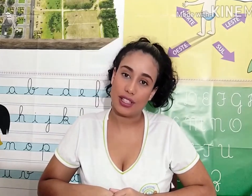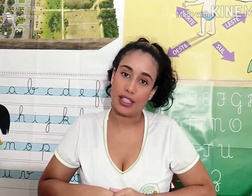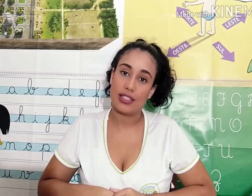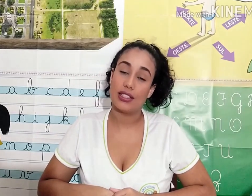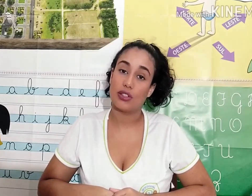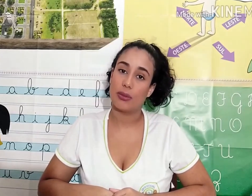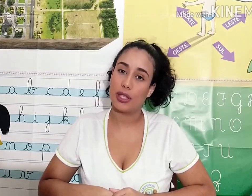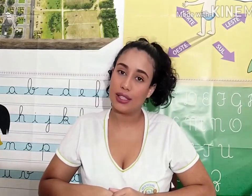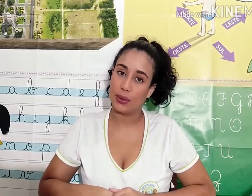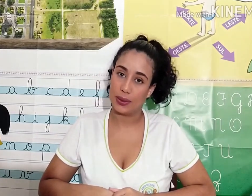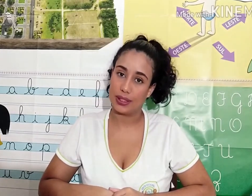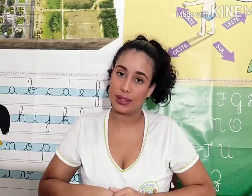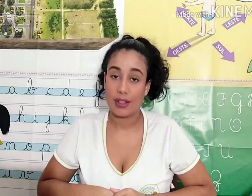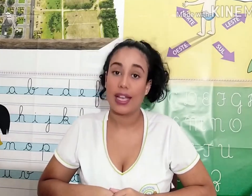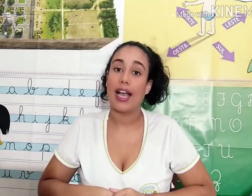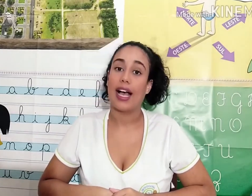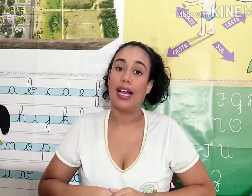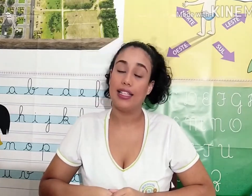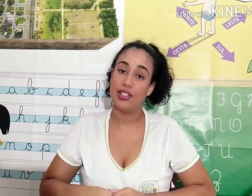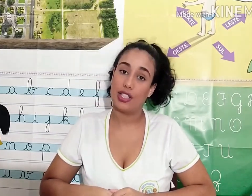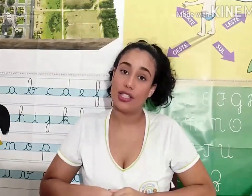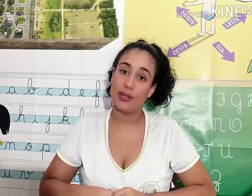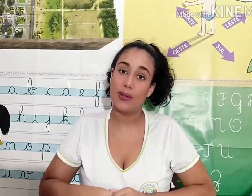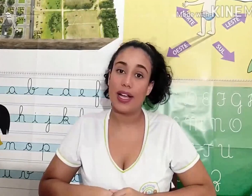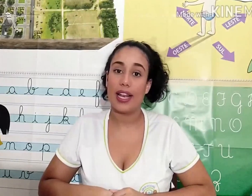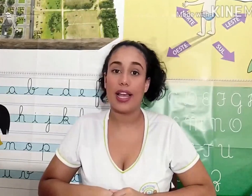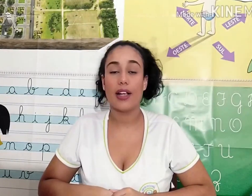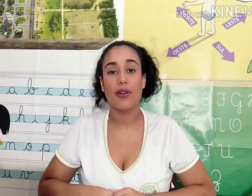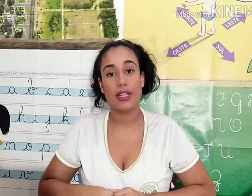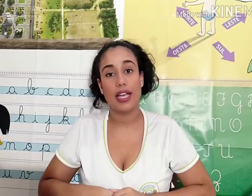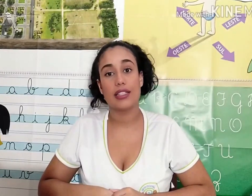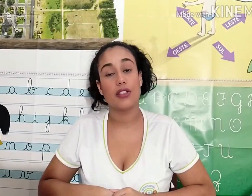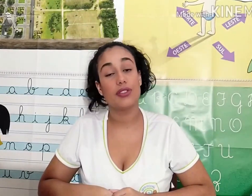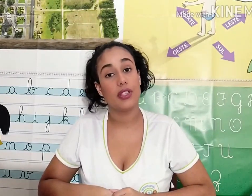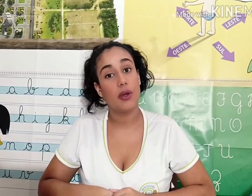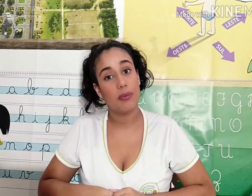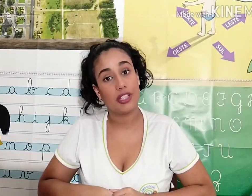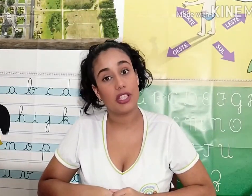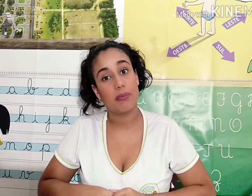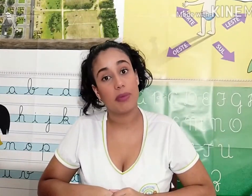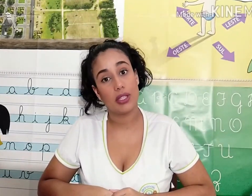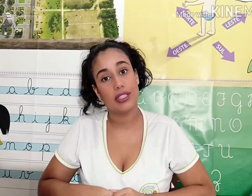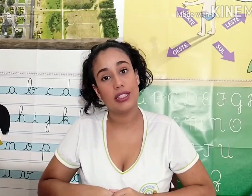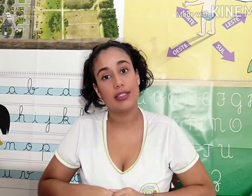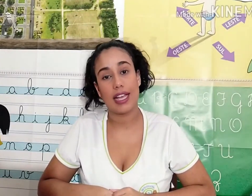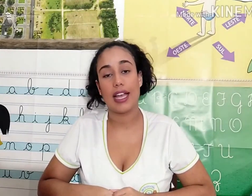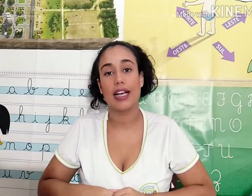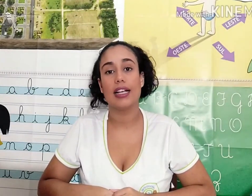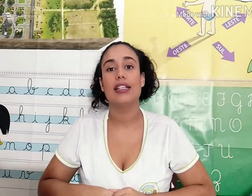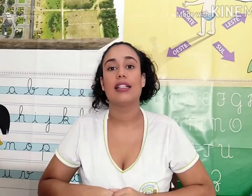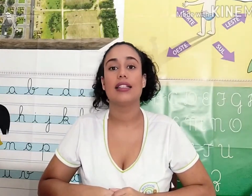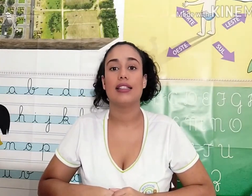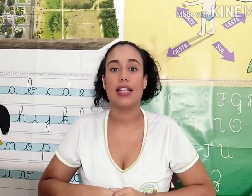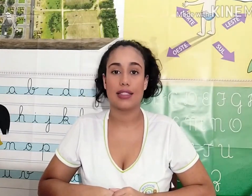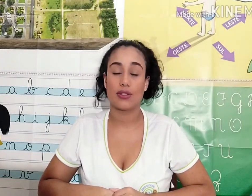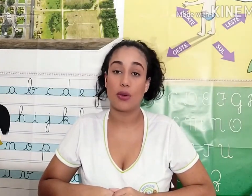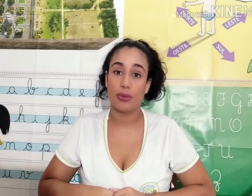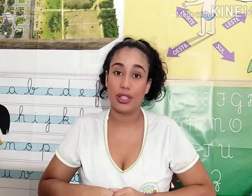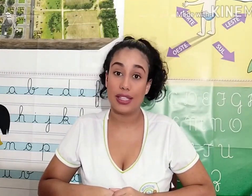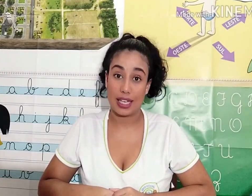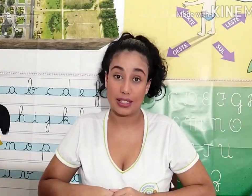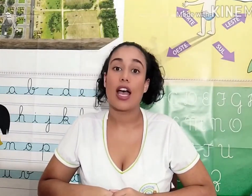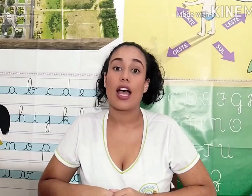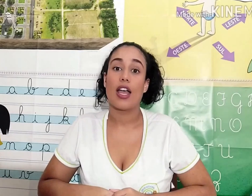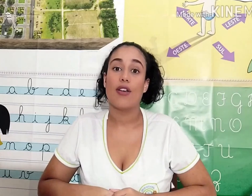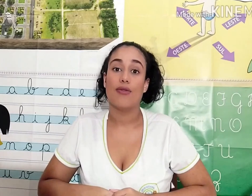de vida de seus moradores. Além disso, ela reconhece oficialmente a posse de terra dessas